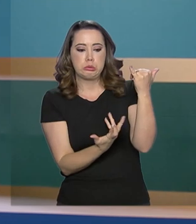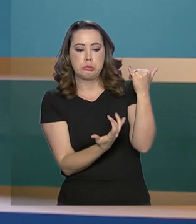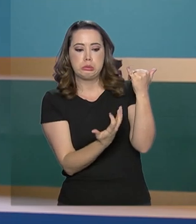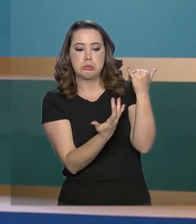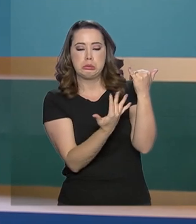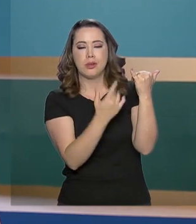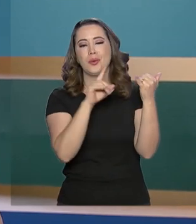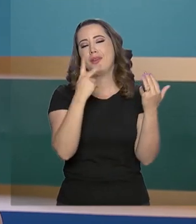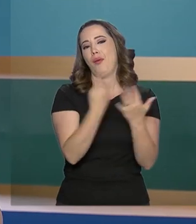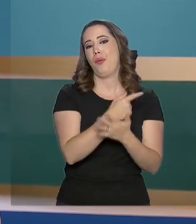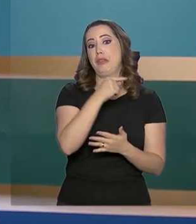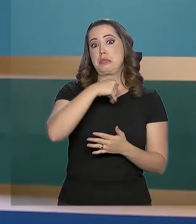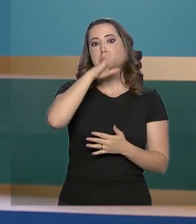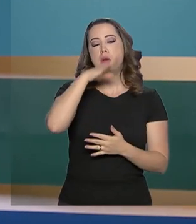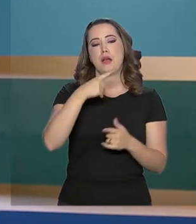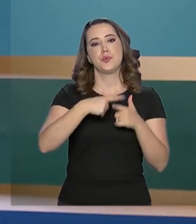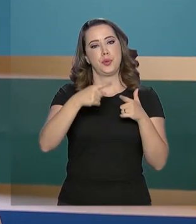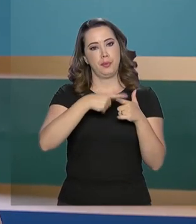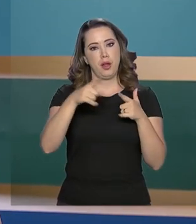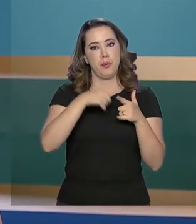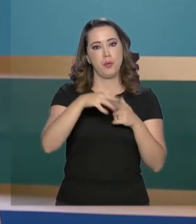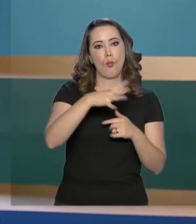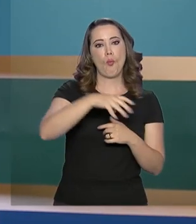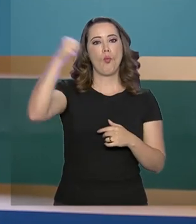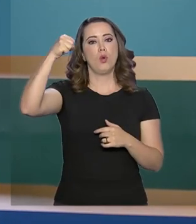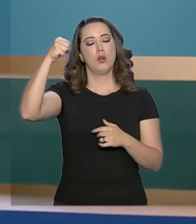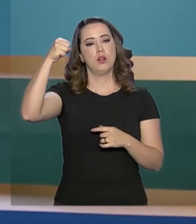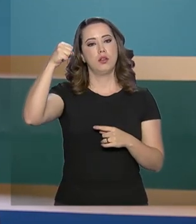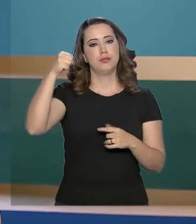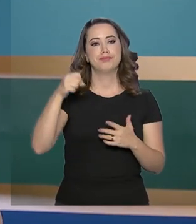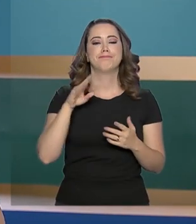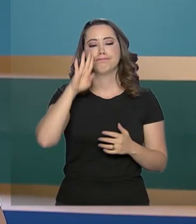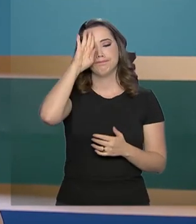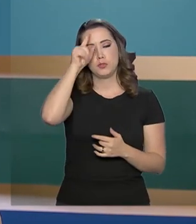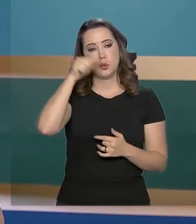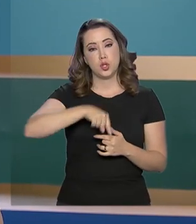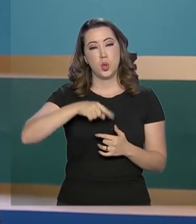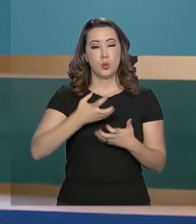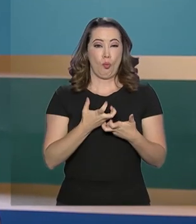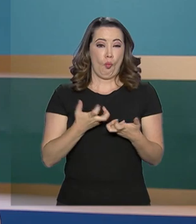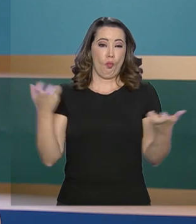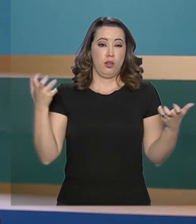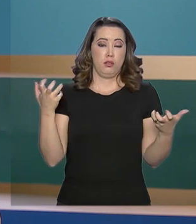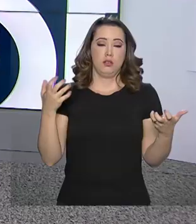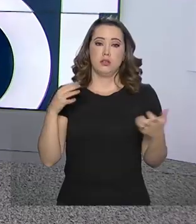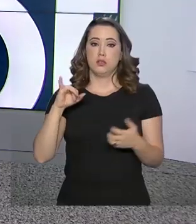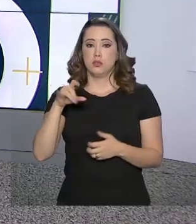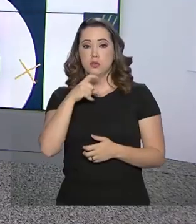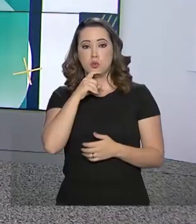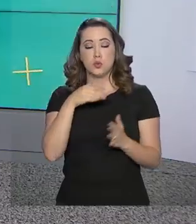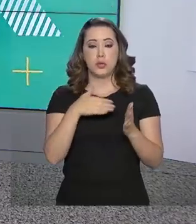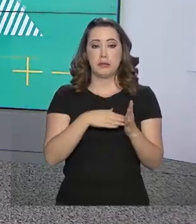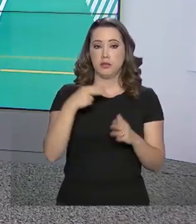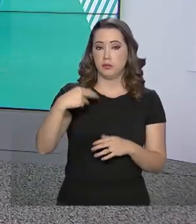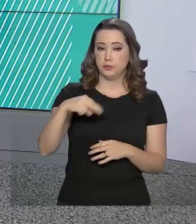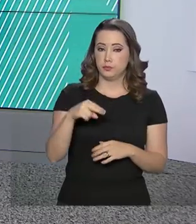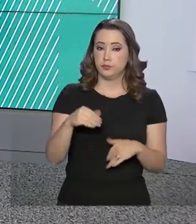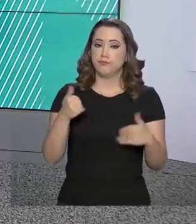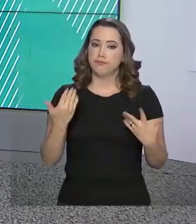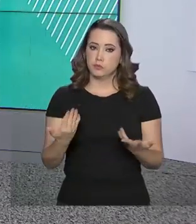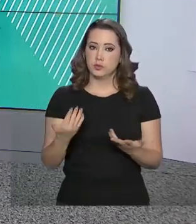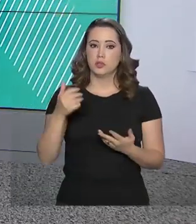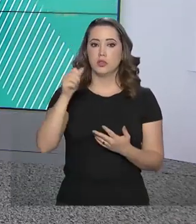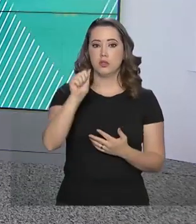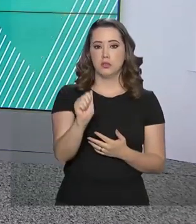forçados de energia, principalmente neste período de seca, que vai de julho a novembro. E a Agência Nacional de